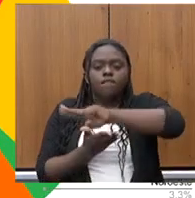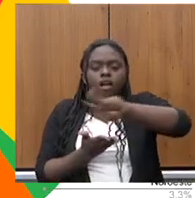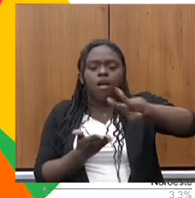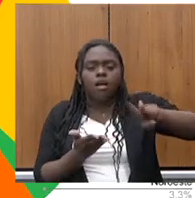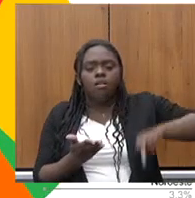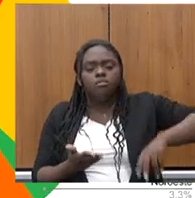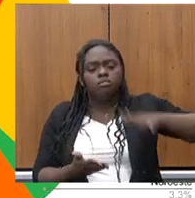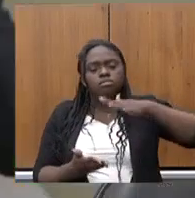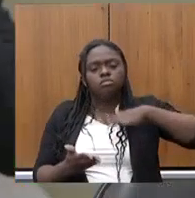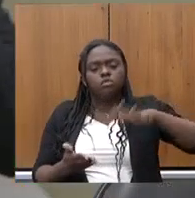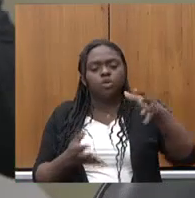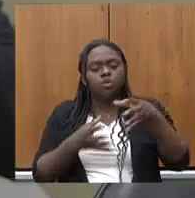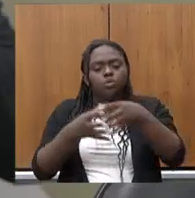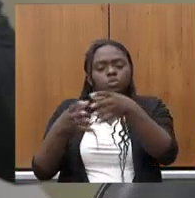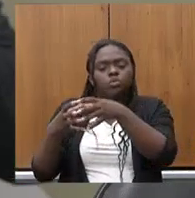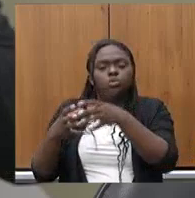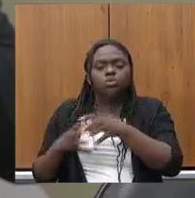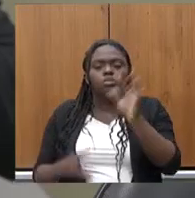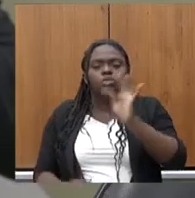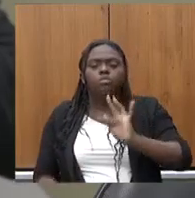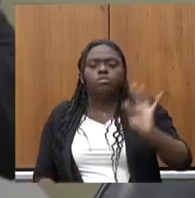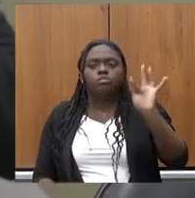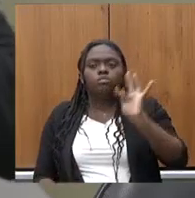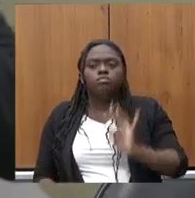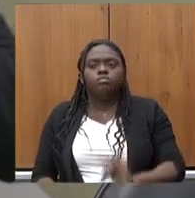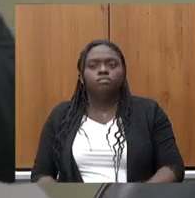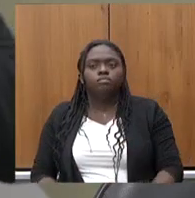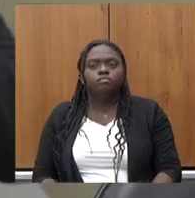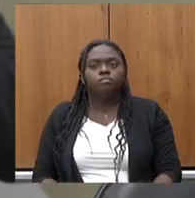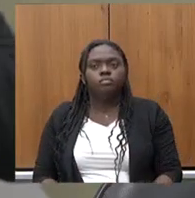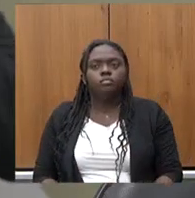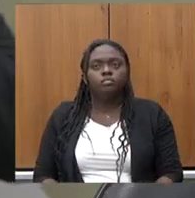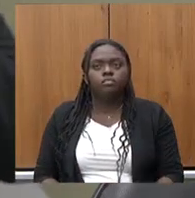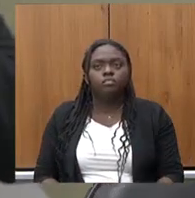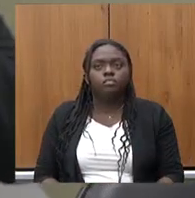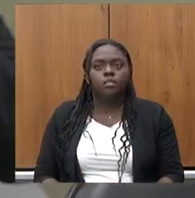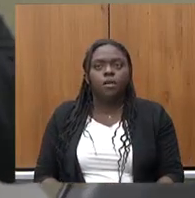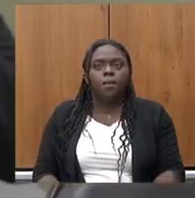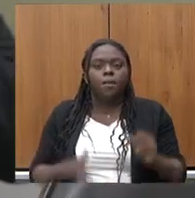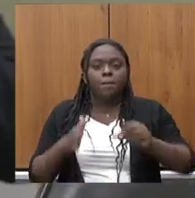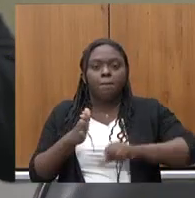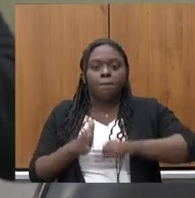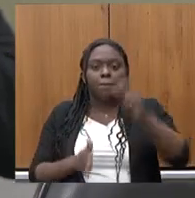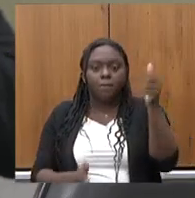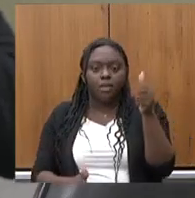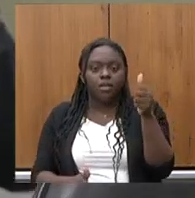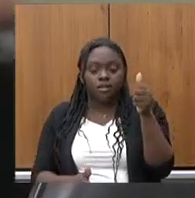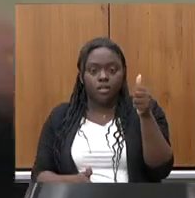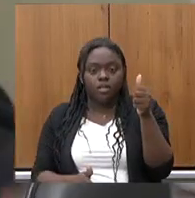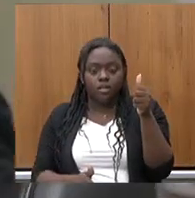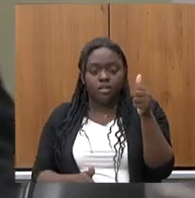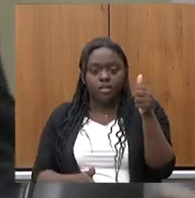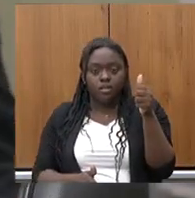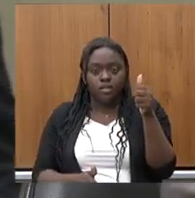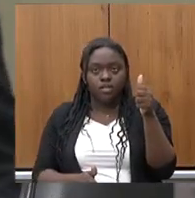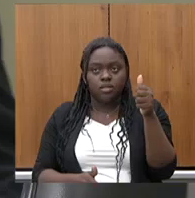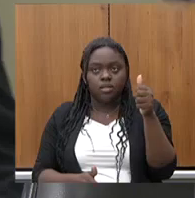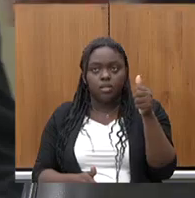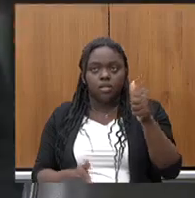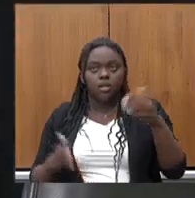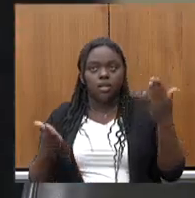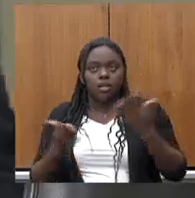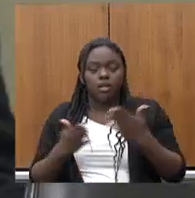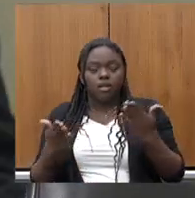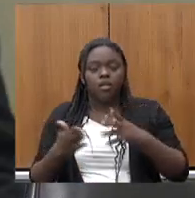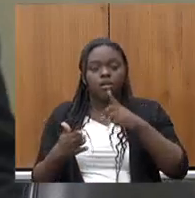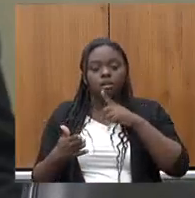campos universitários e, pela primeira vez, esse VUEI passa a